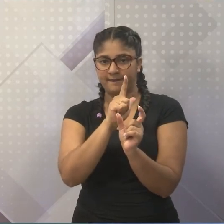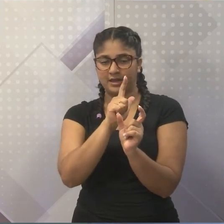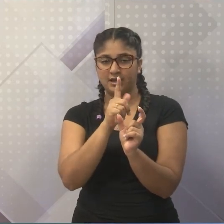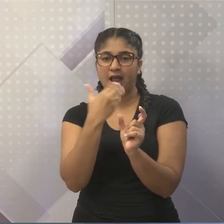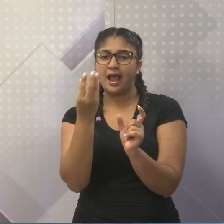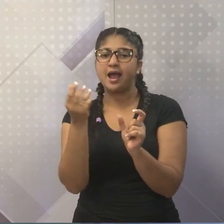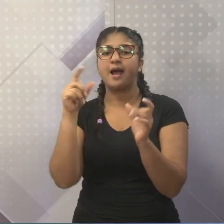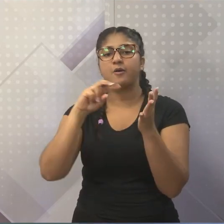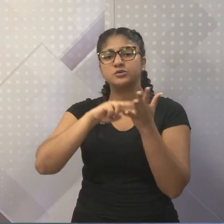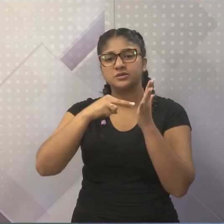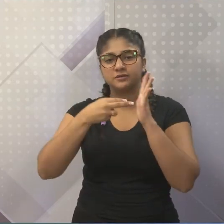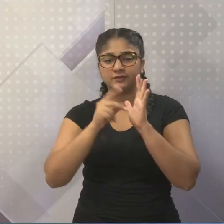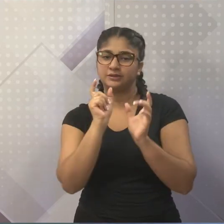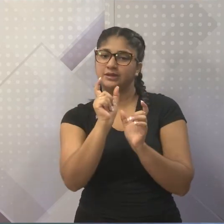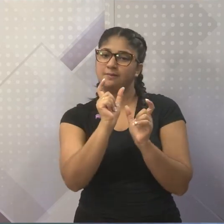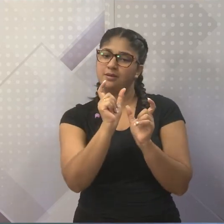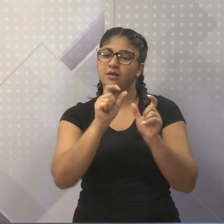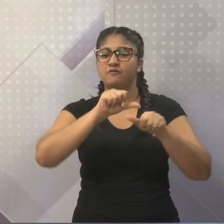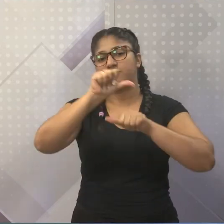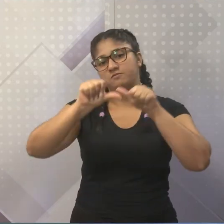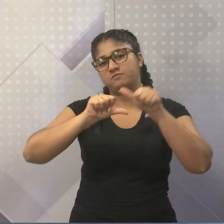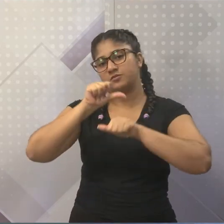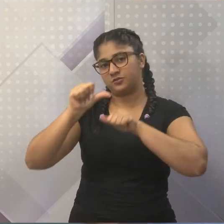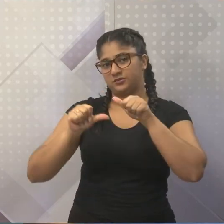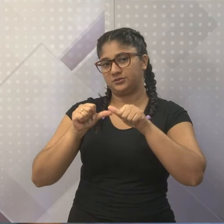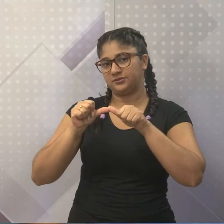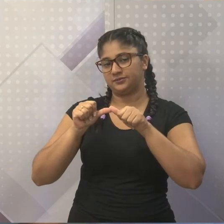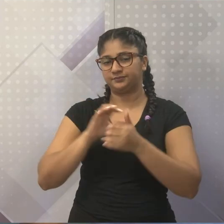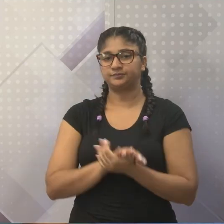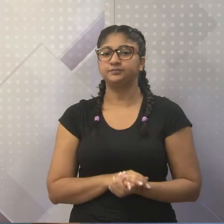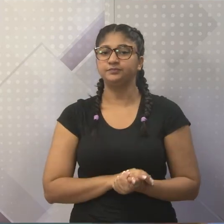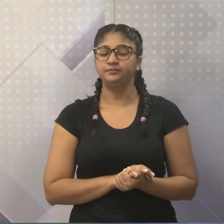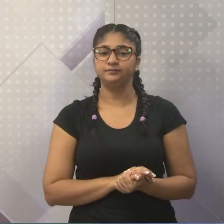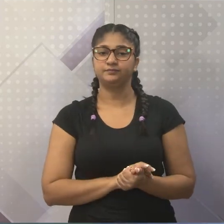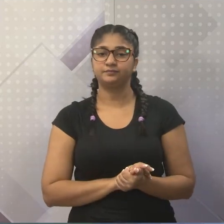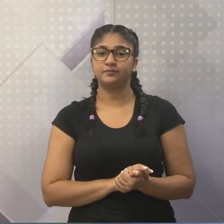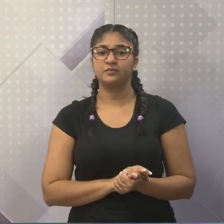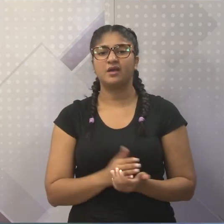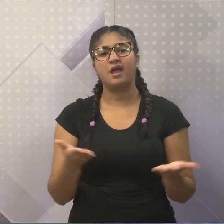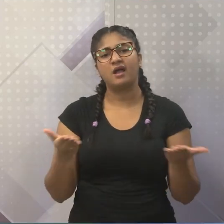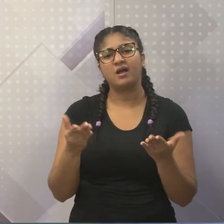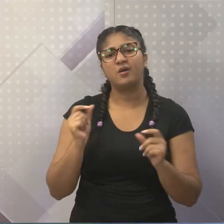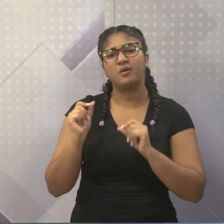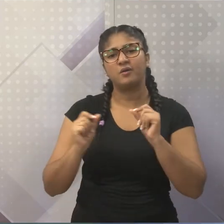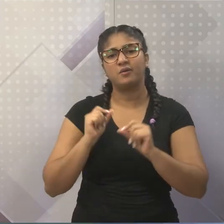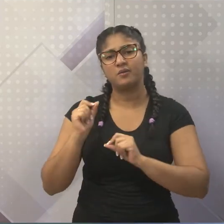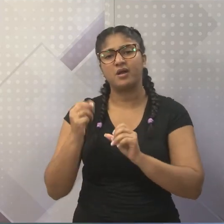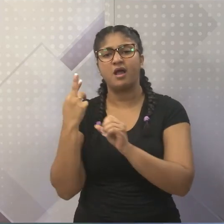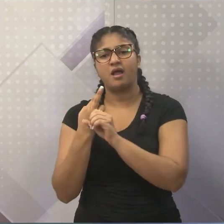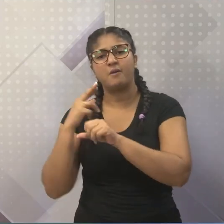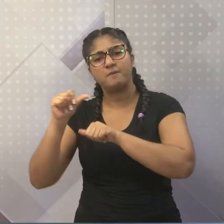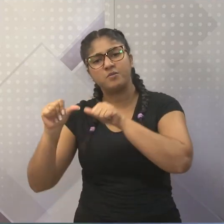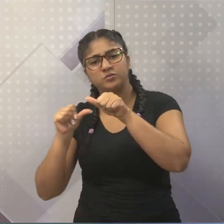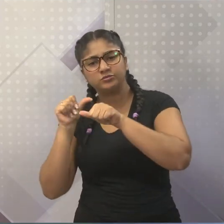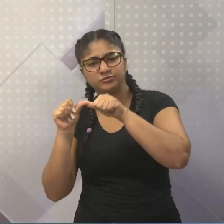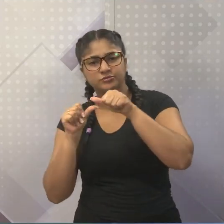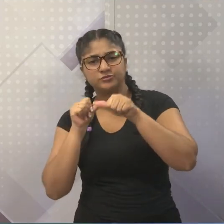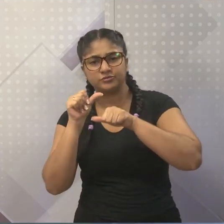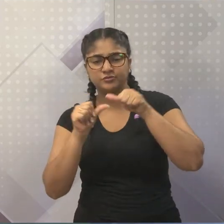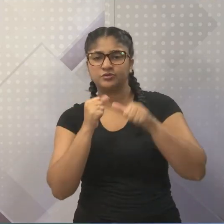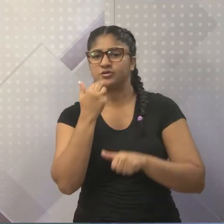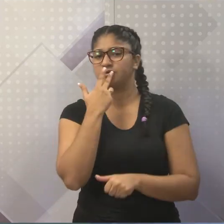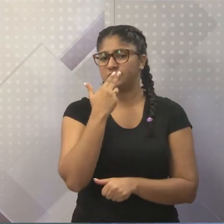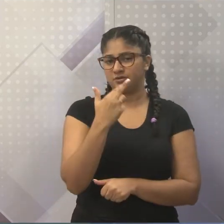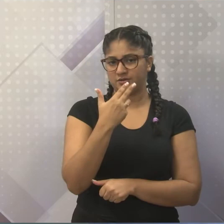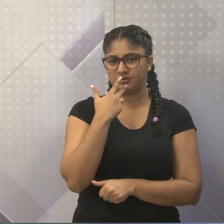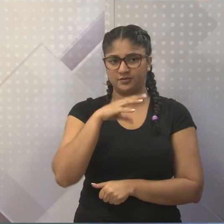sentido. E é tão comum em nossas vidas, recentemente nós passamos por uma reforma, certo? Uma reforma na língua